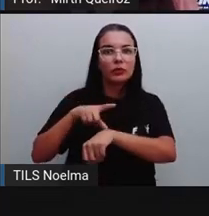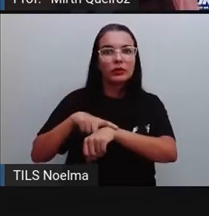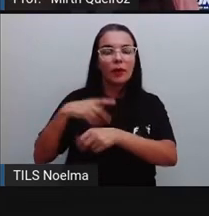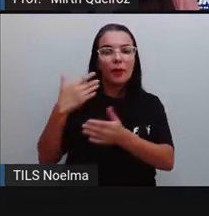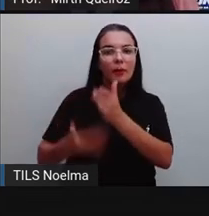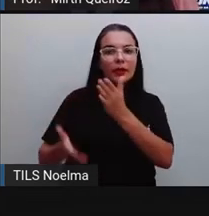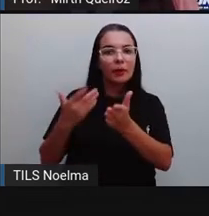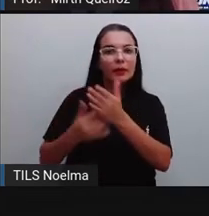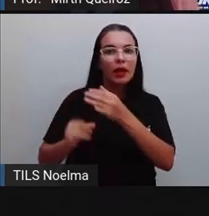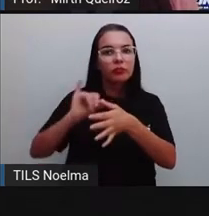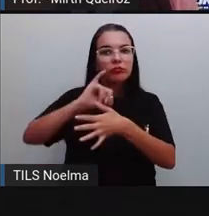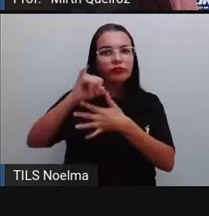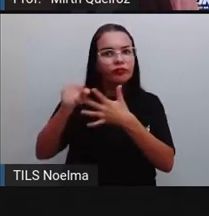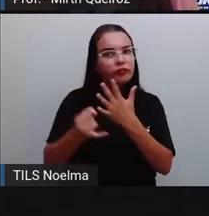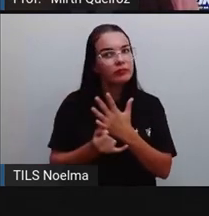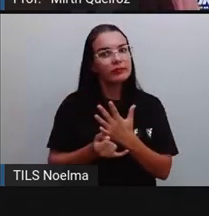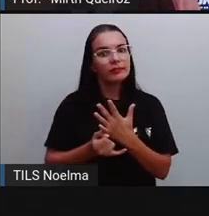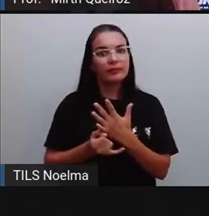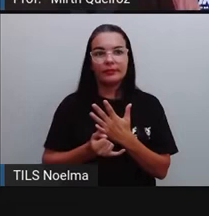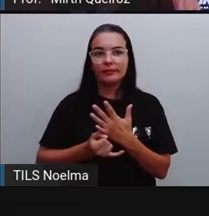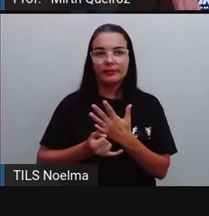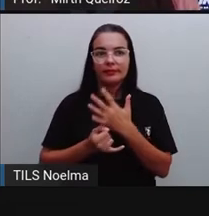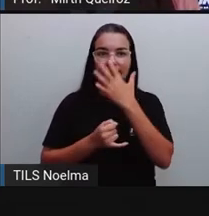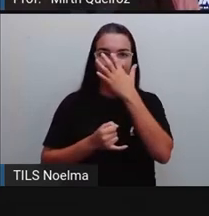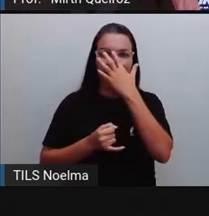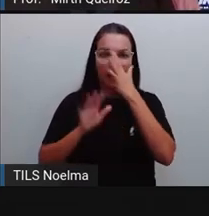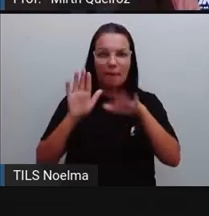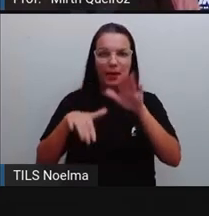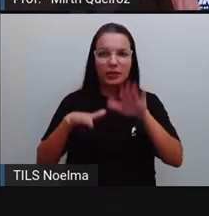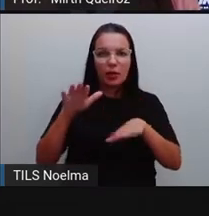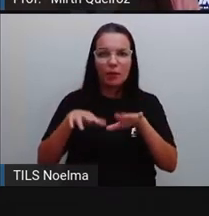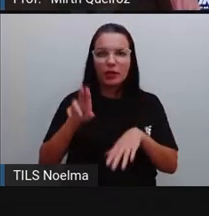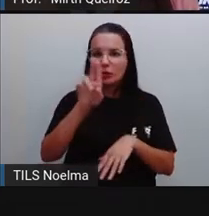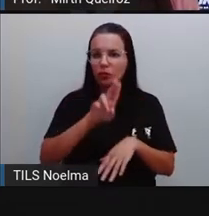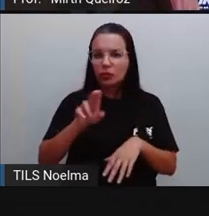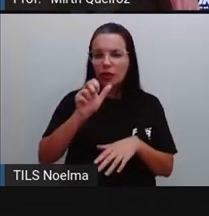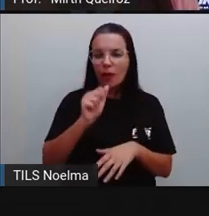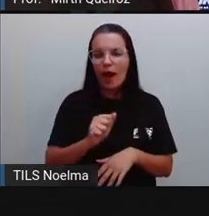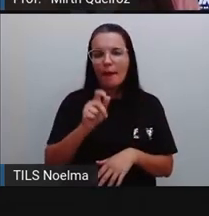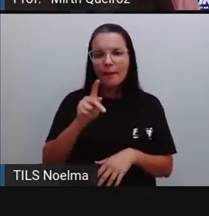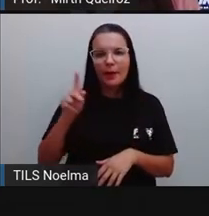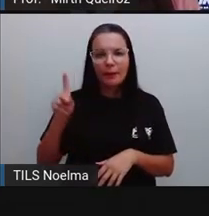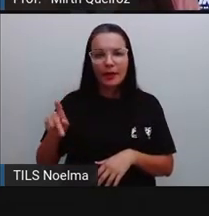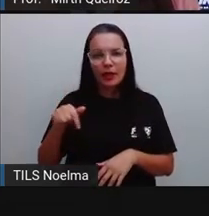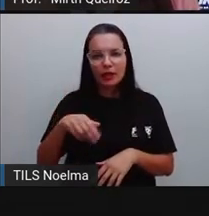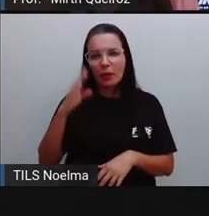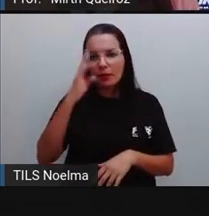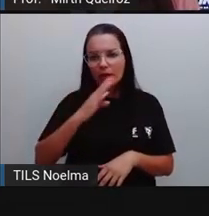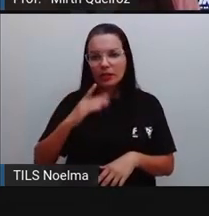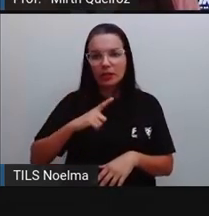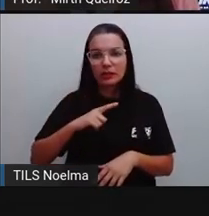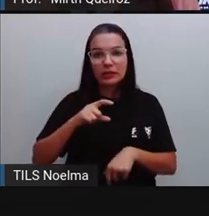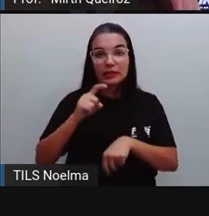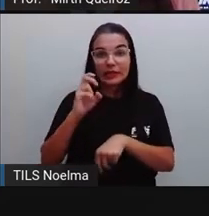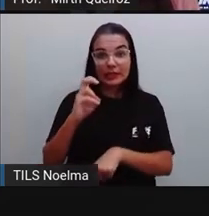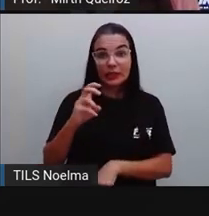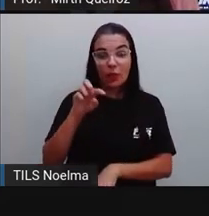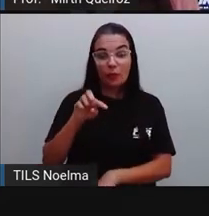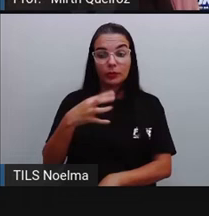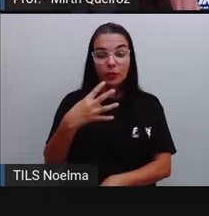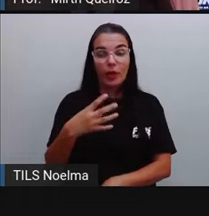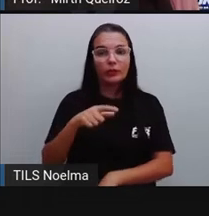gasto aí nas redes sociais? A média de uso dos aplicativos pelos brasileiros é de 5